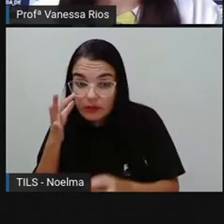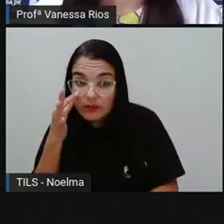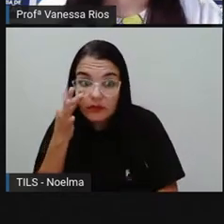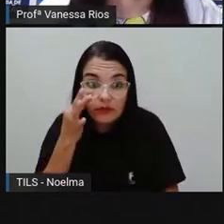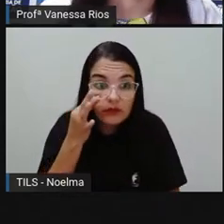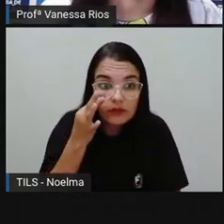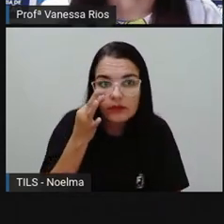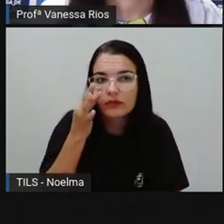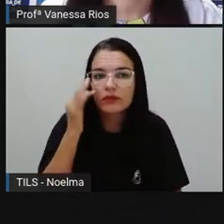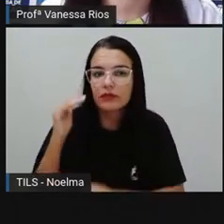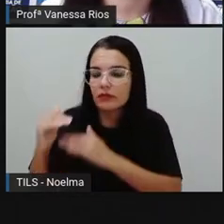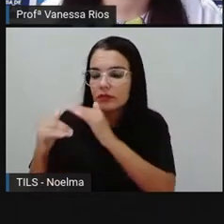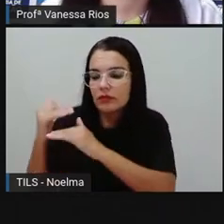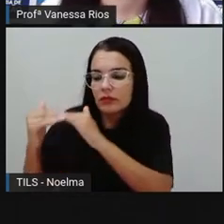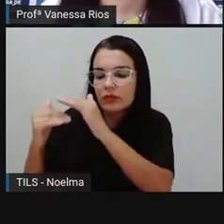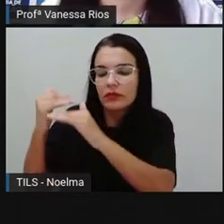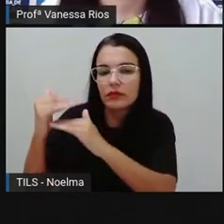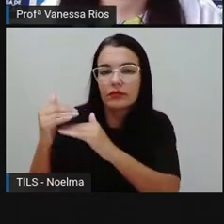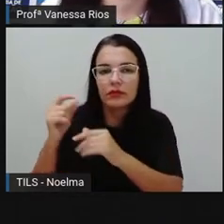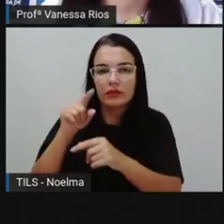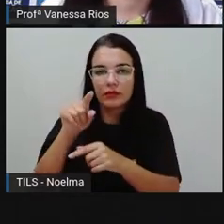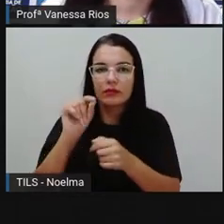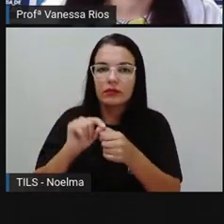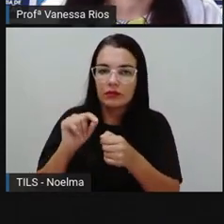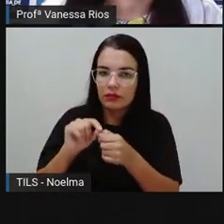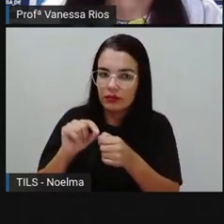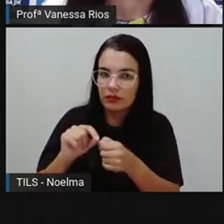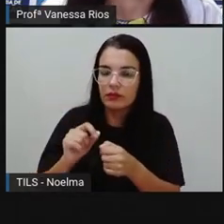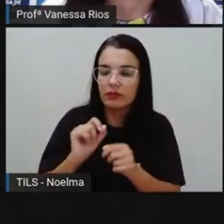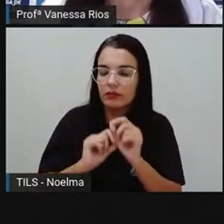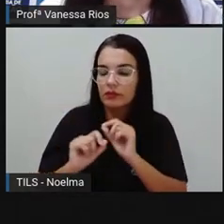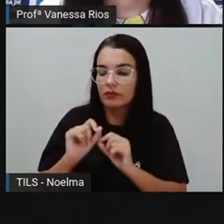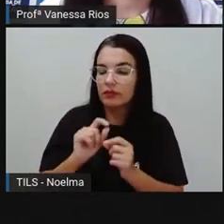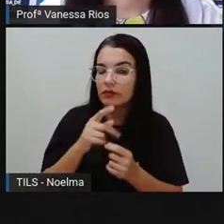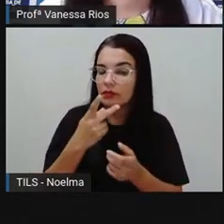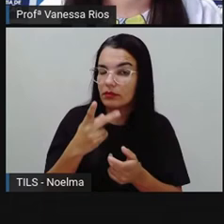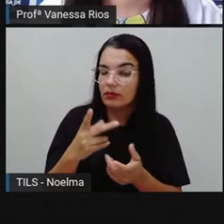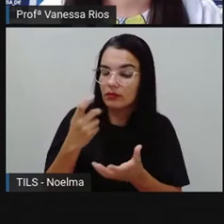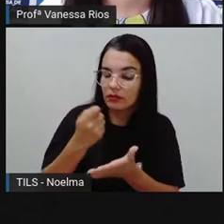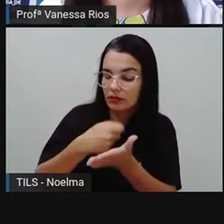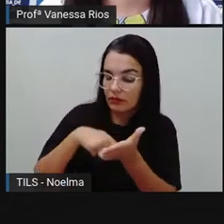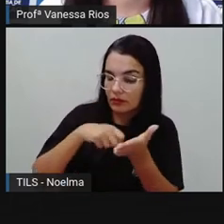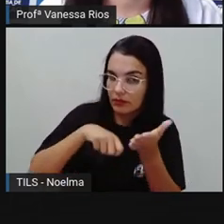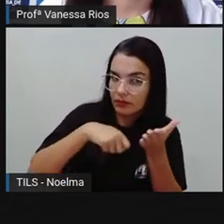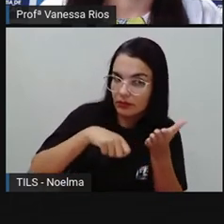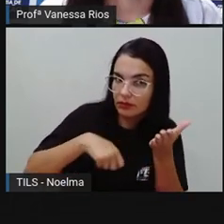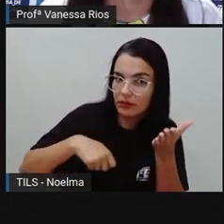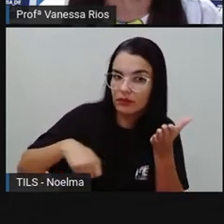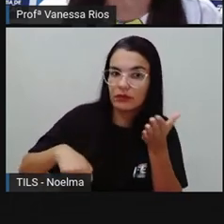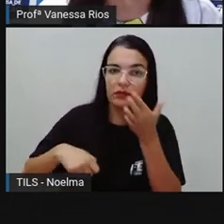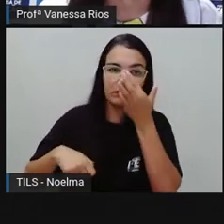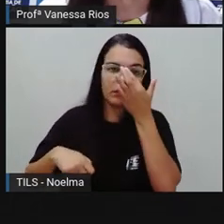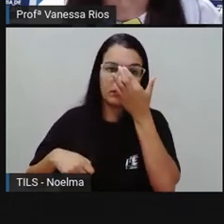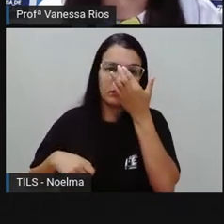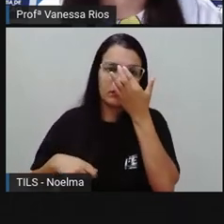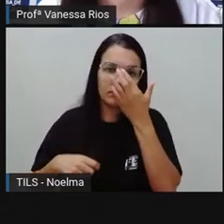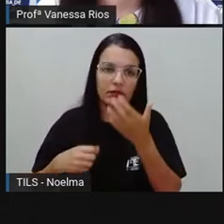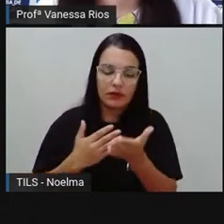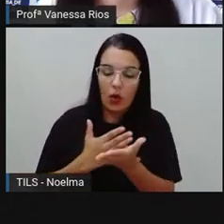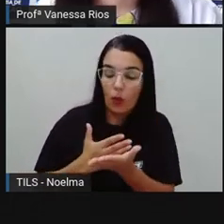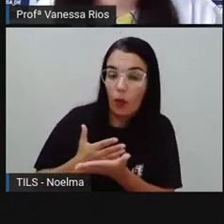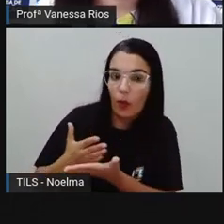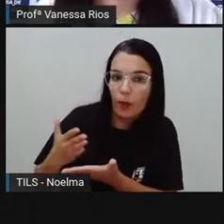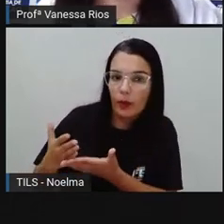passar do tempo o é que vai acontecer com o material aí que você está usando. Então, você pode anotar o